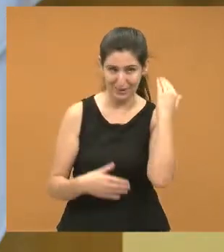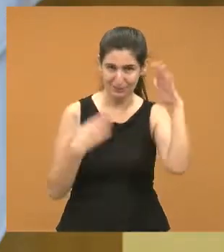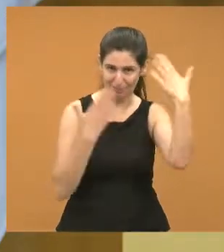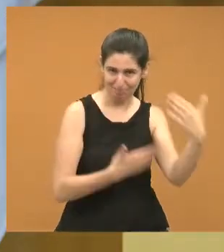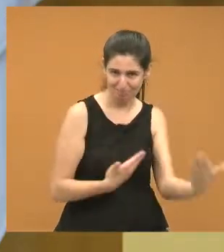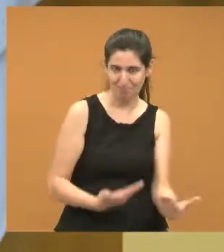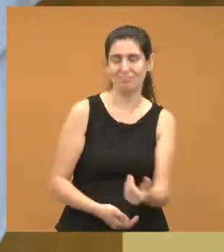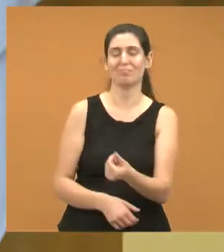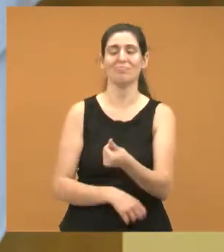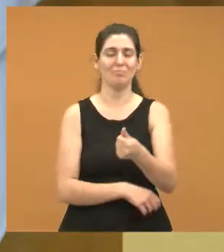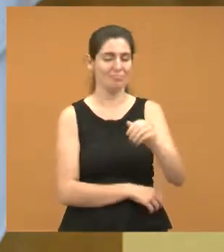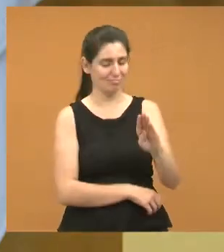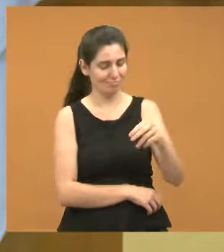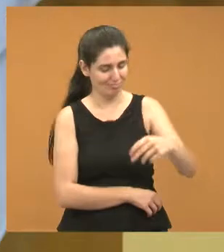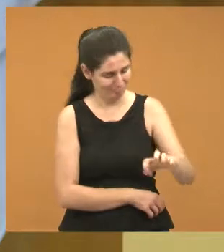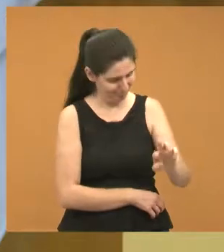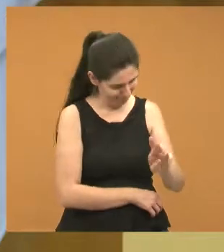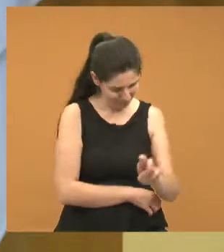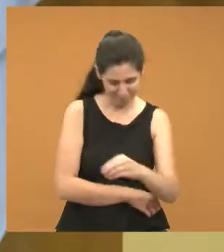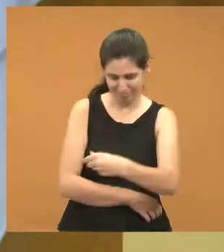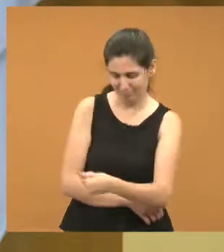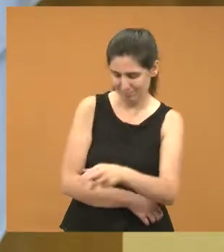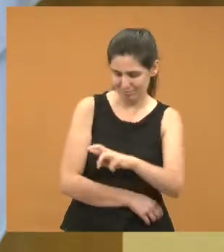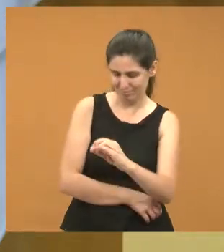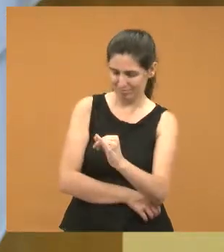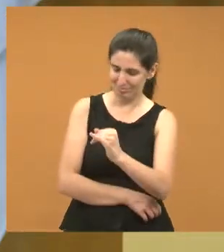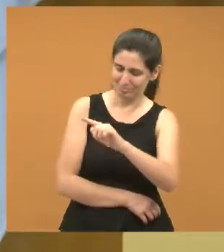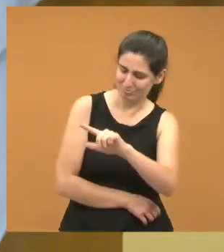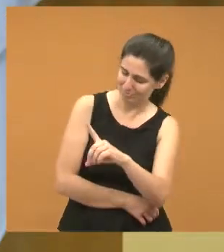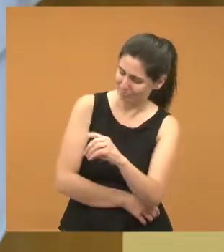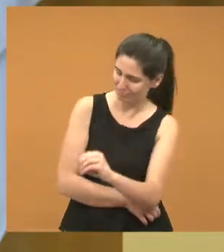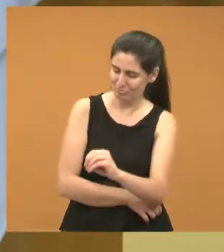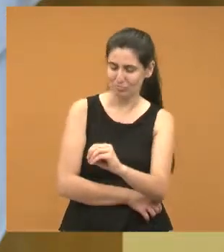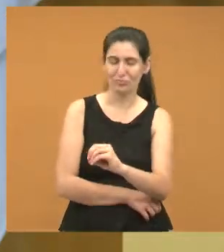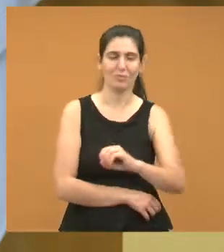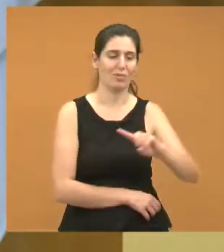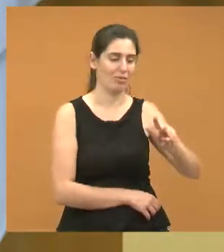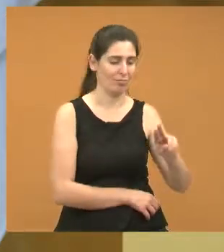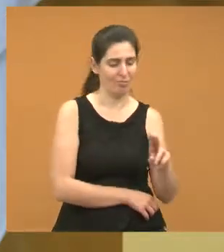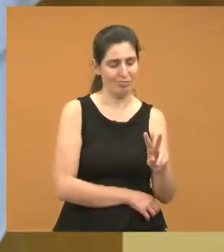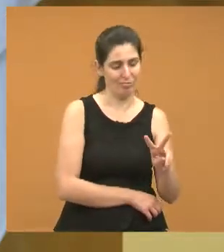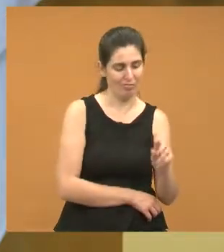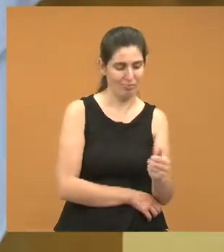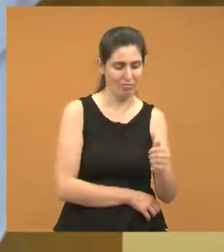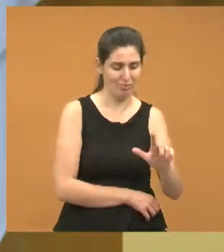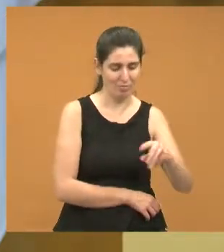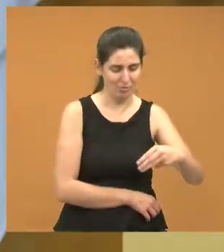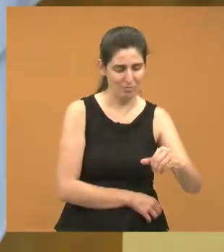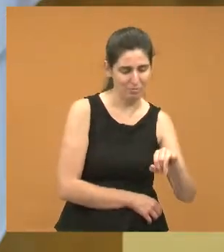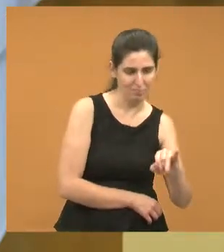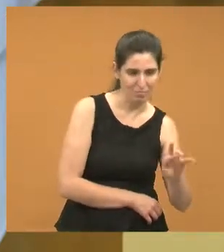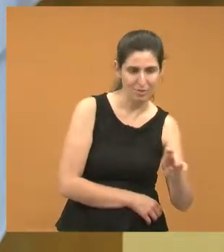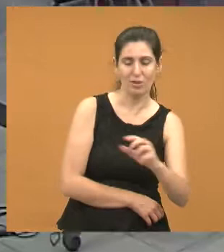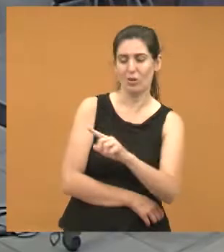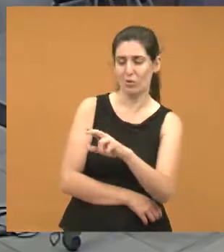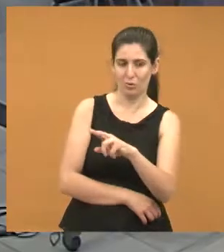vereador Abner, vereador Arildo, vereador Valmido Parque Minha Lua, Luiz Flávio,